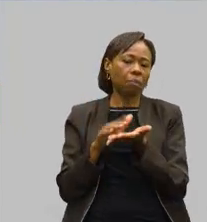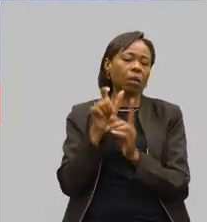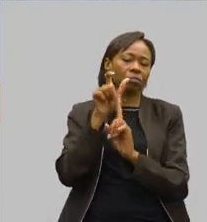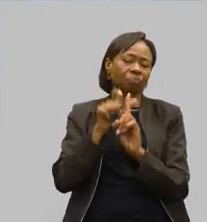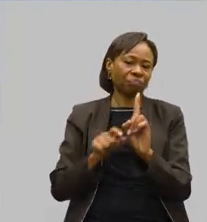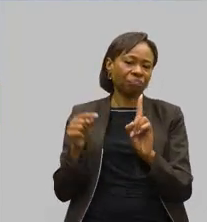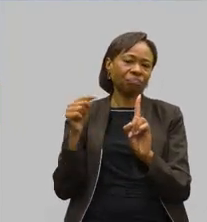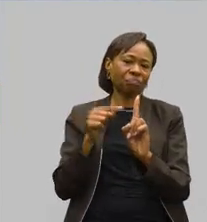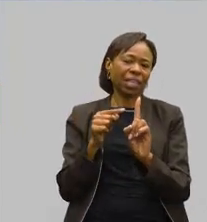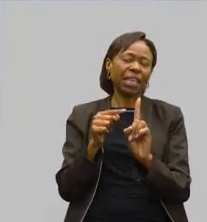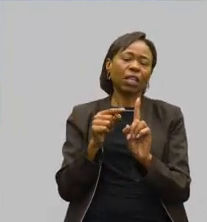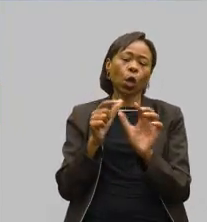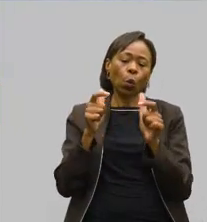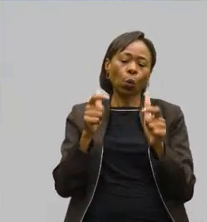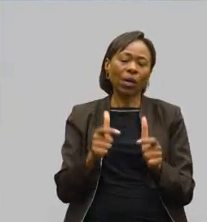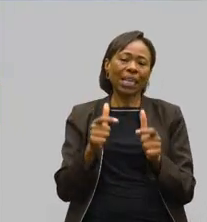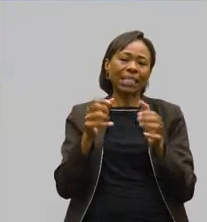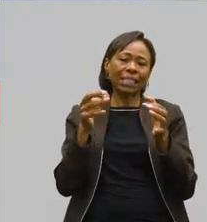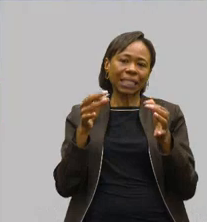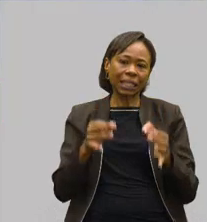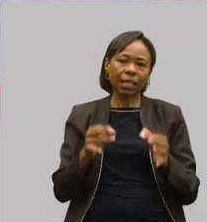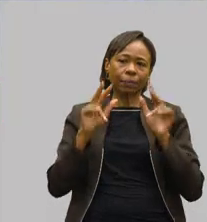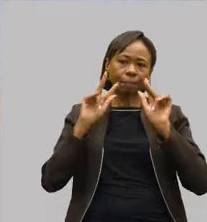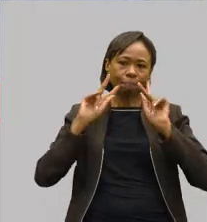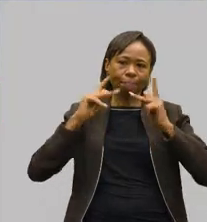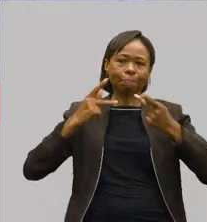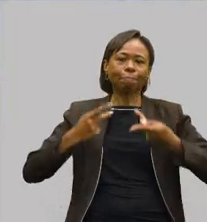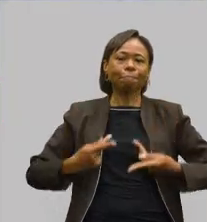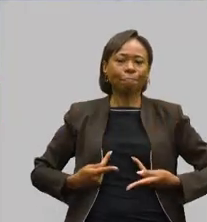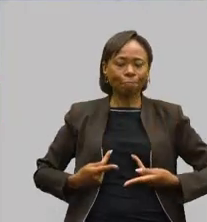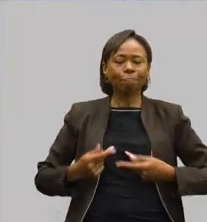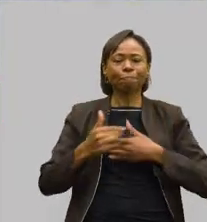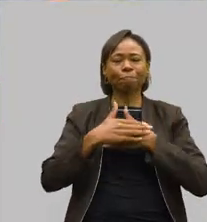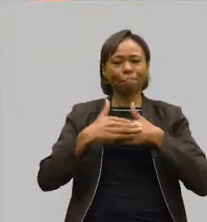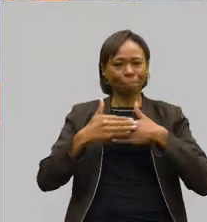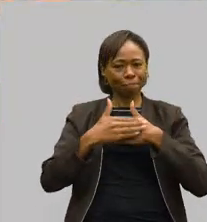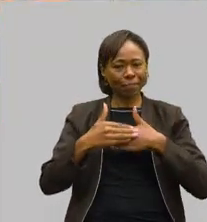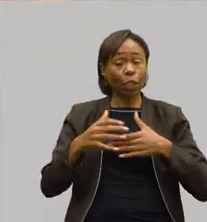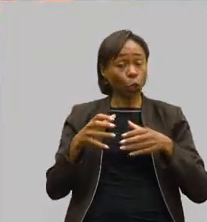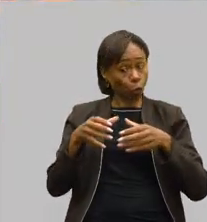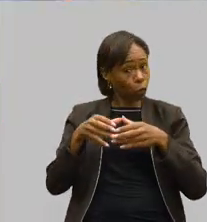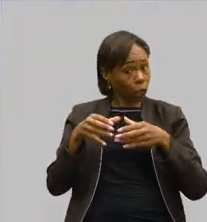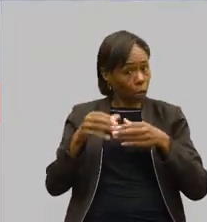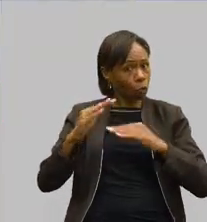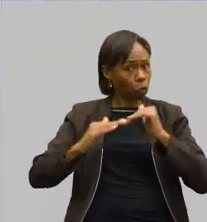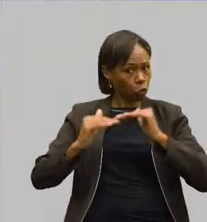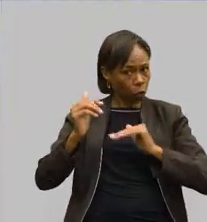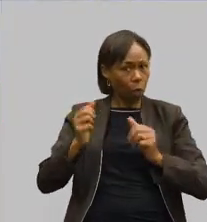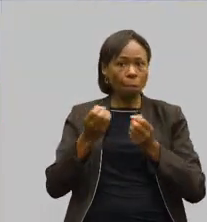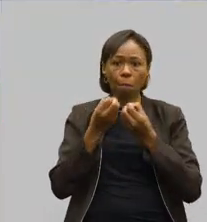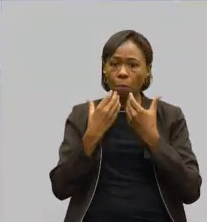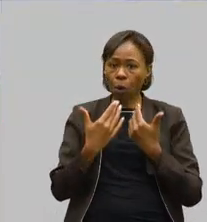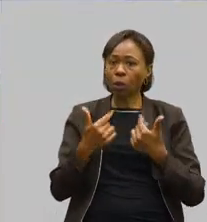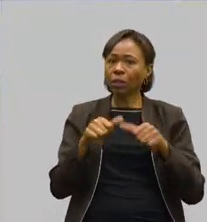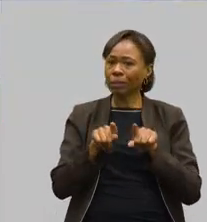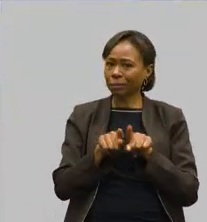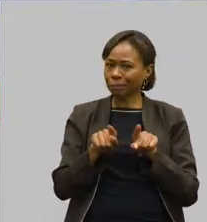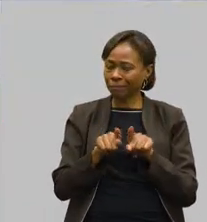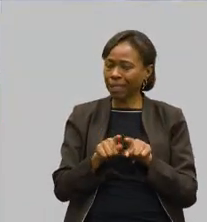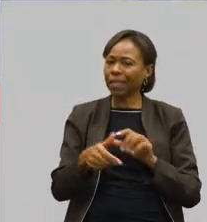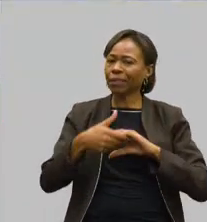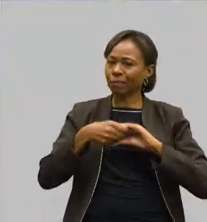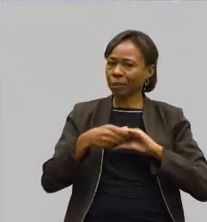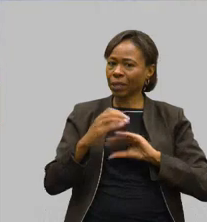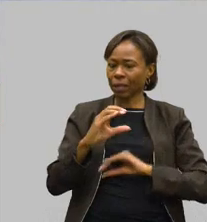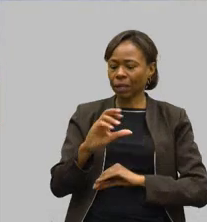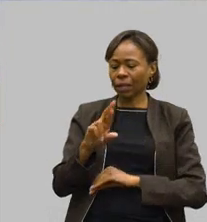dócil, ágil, e está com uma equipe muito bacana lá também, e queria aproveitar e cumprimentar também a Cristiane